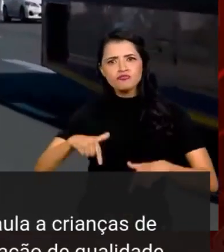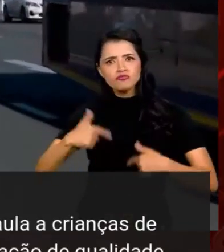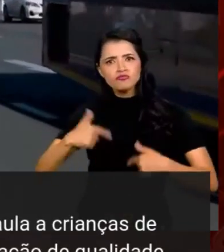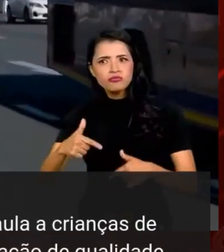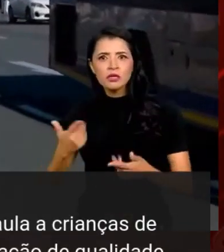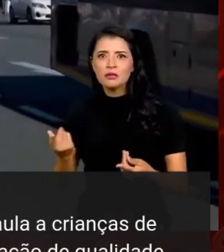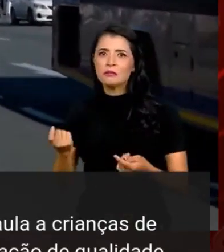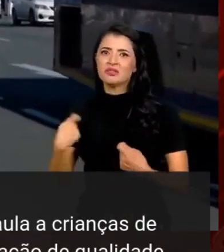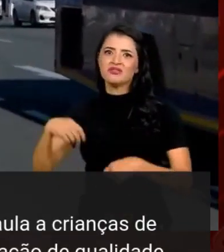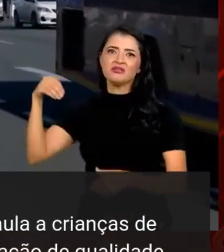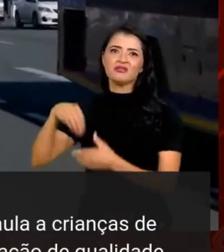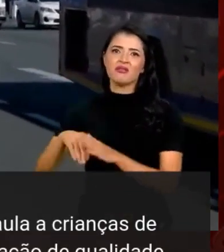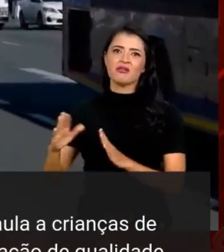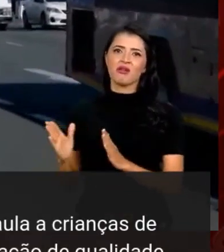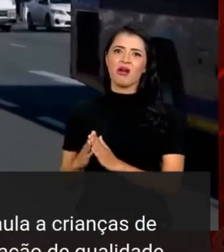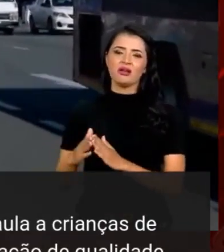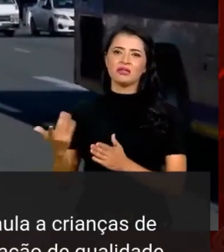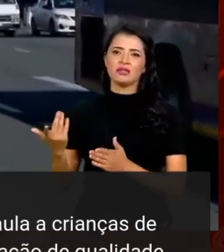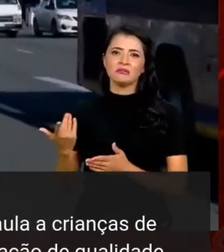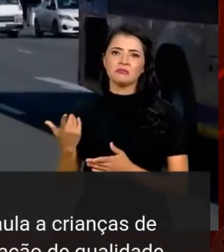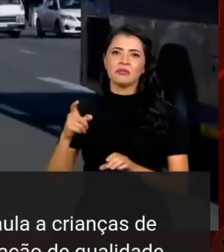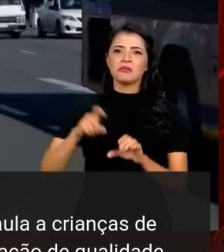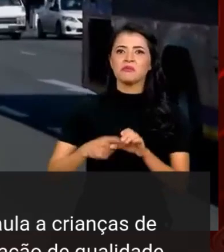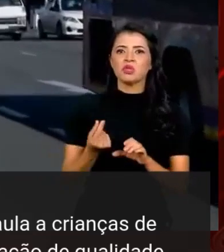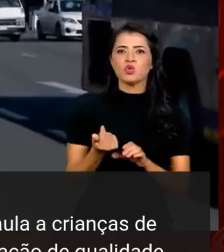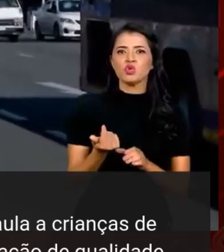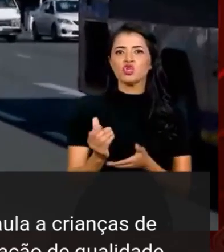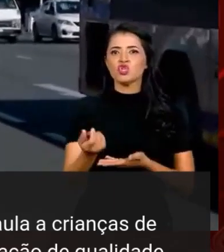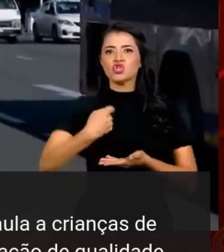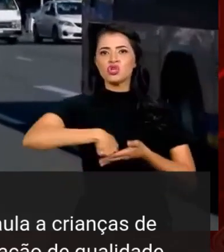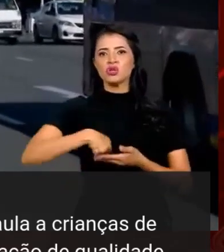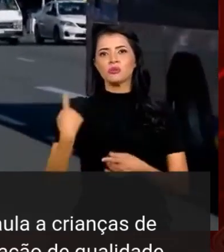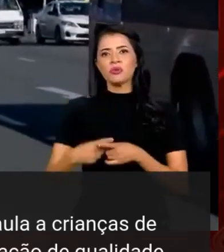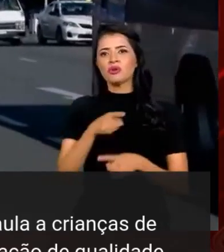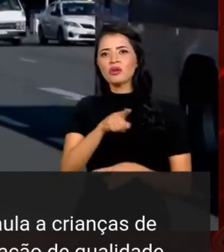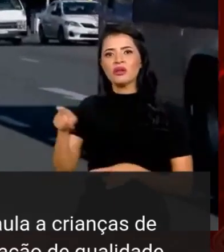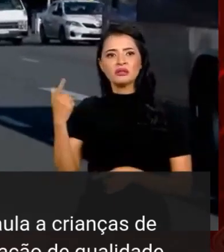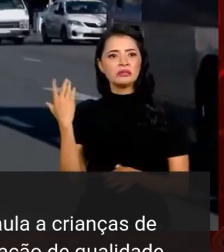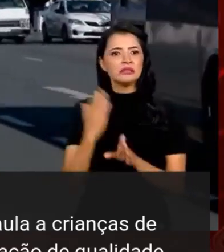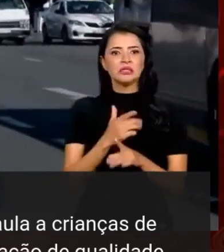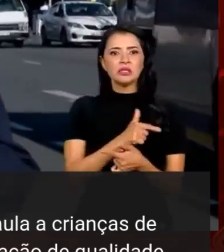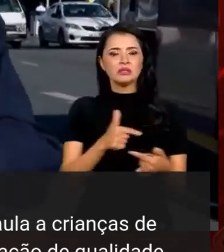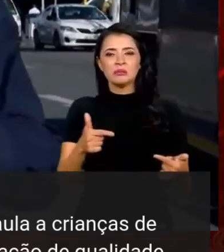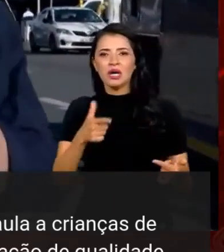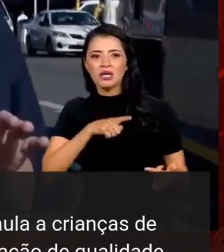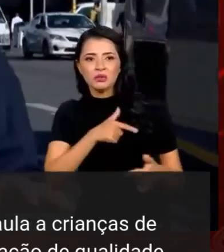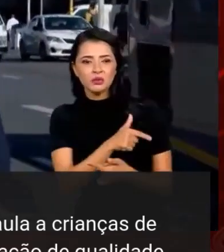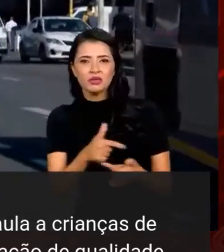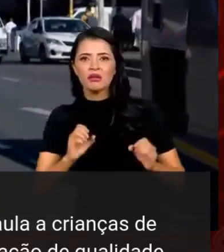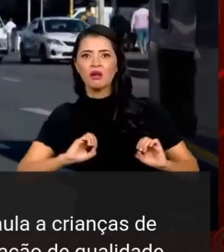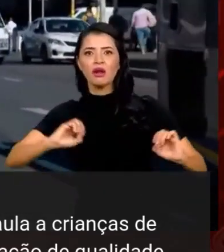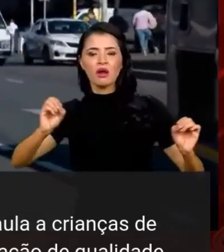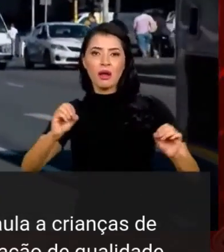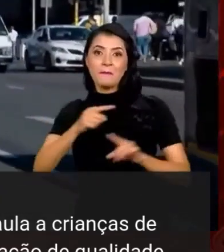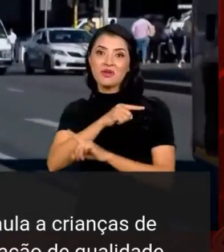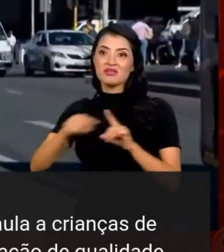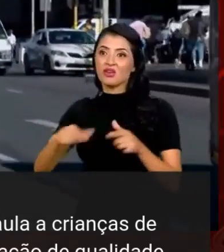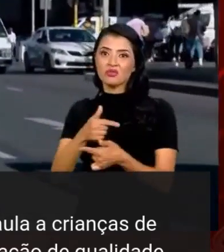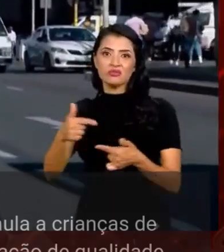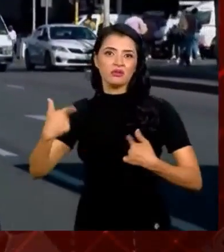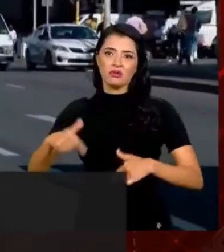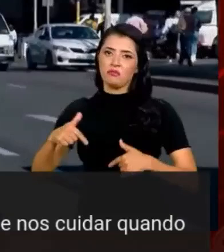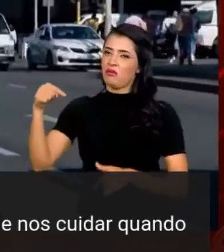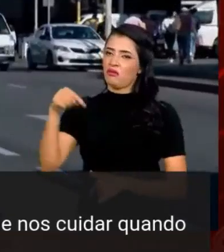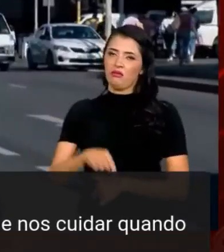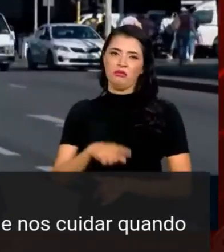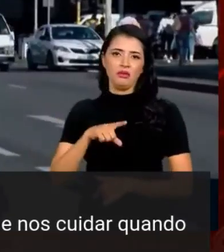trabalho, têm que ficar em casa também dependendo desse dinheiro. professora Jaqueline da cidade do Carlito, né? encontram trabalho. Mais de metade deles não tem emprego